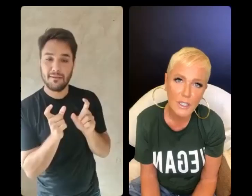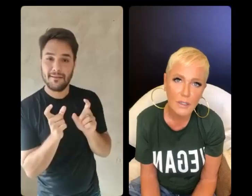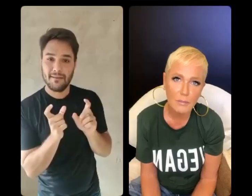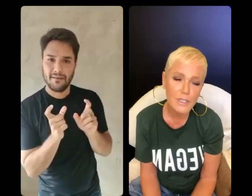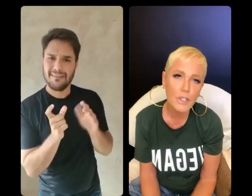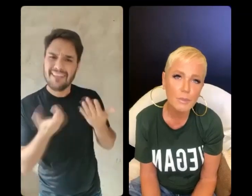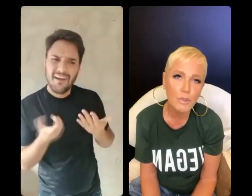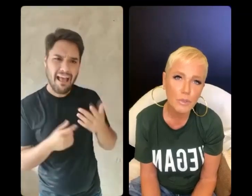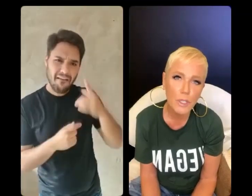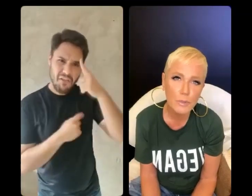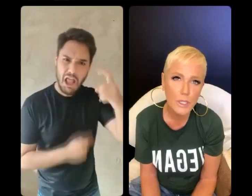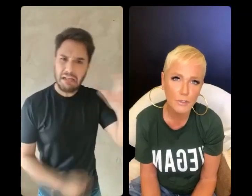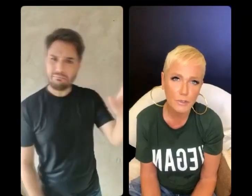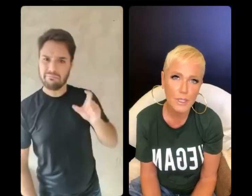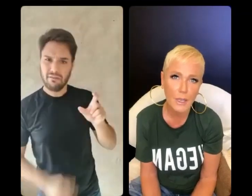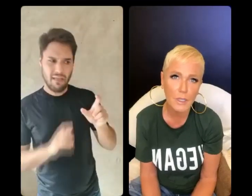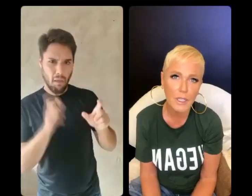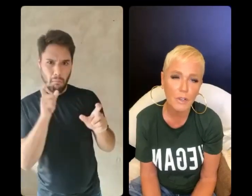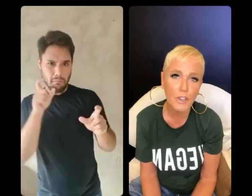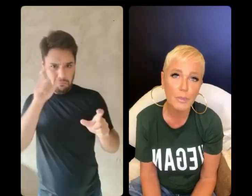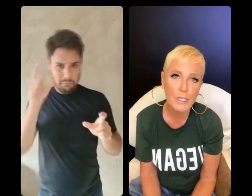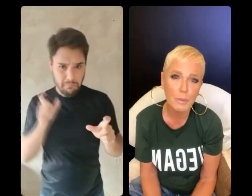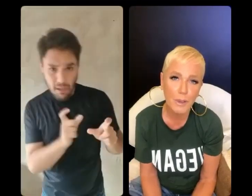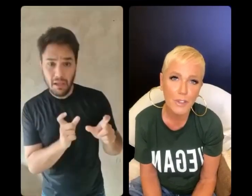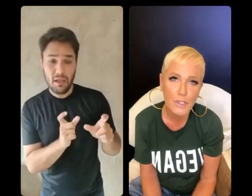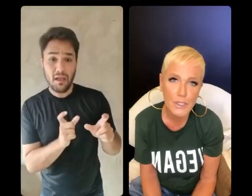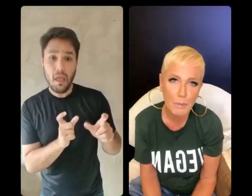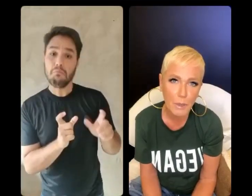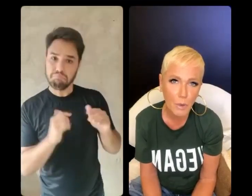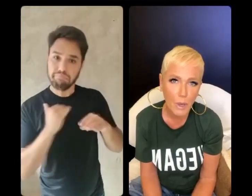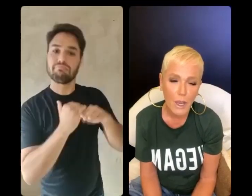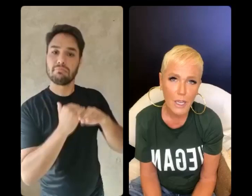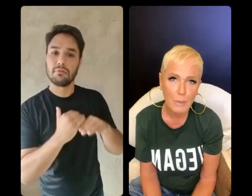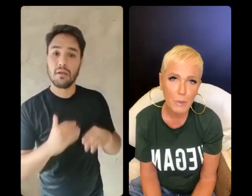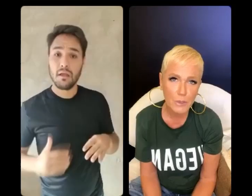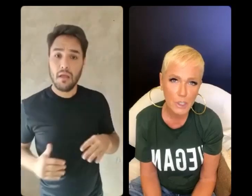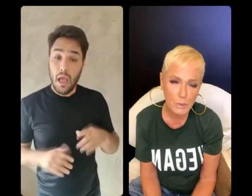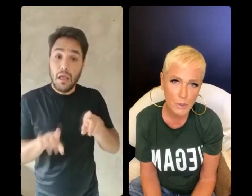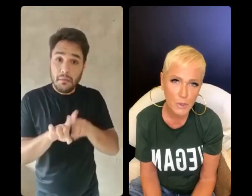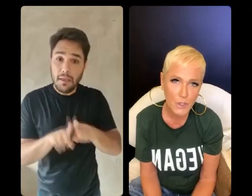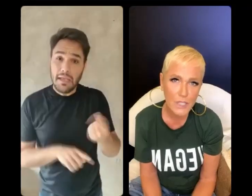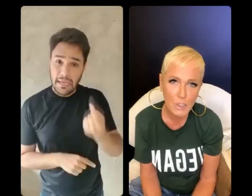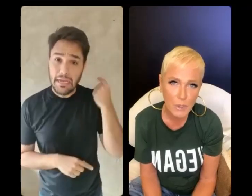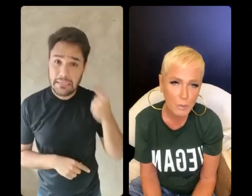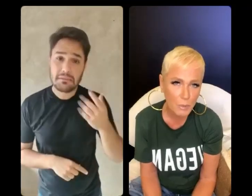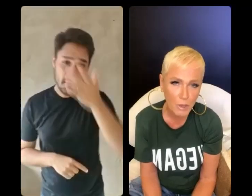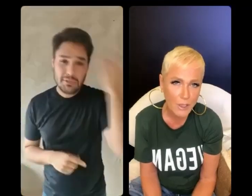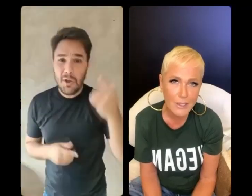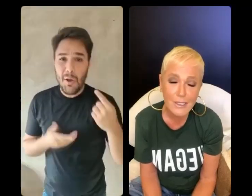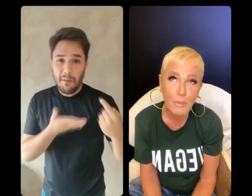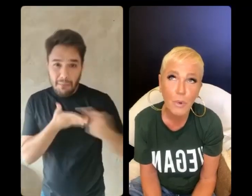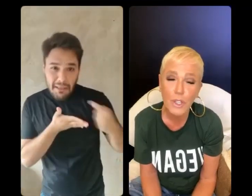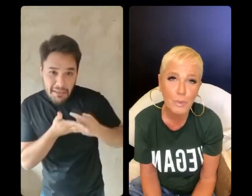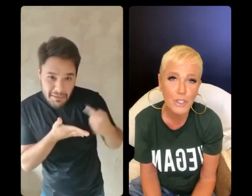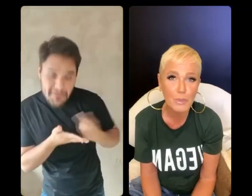não deveria, mas eu respondo no mesmo nível, sabe? E eu vejo, por exemplo, uma vez você pegou as perguntas que as pessoas fez e respondeu para mim. Eu